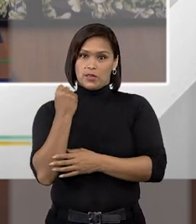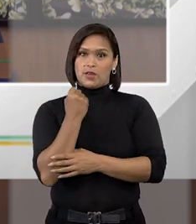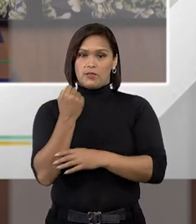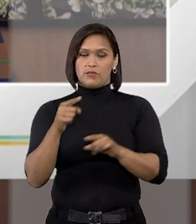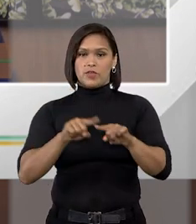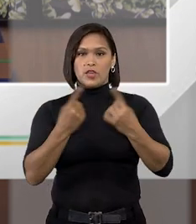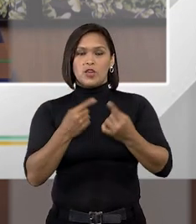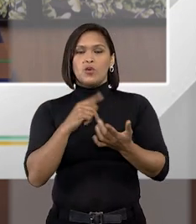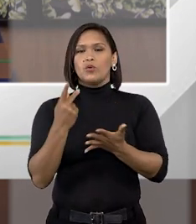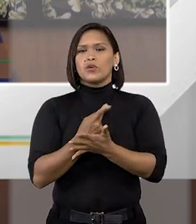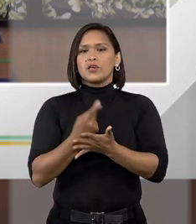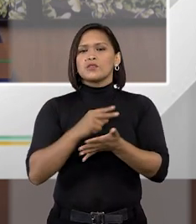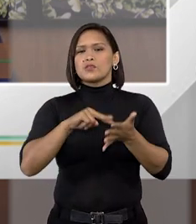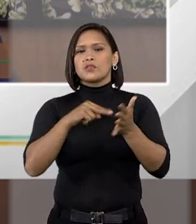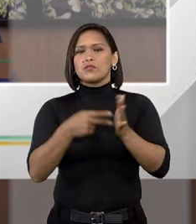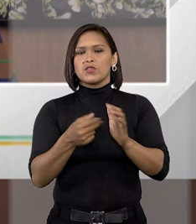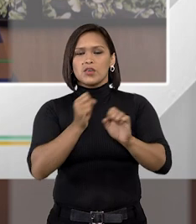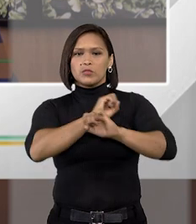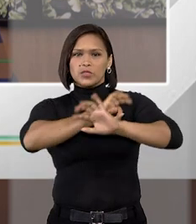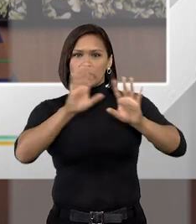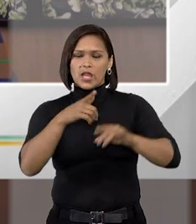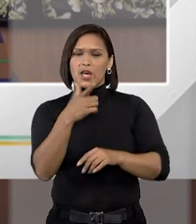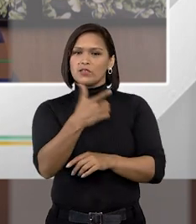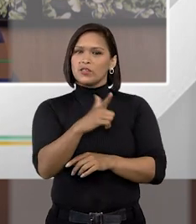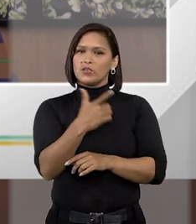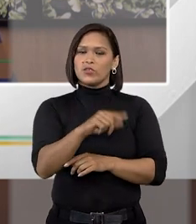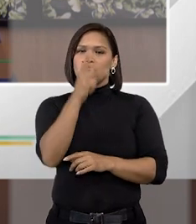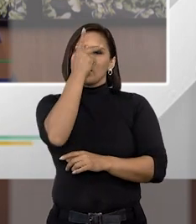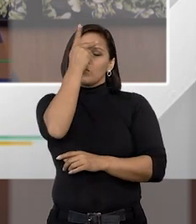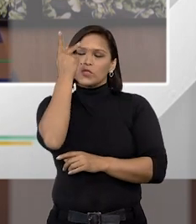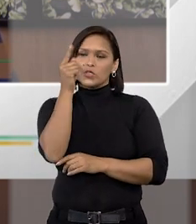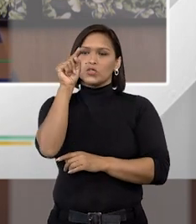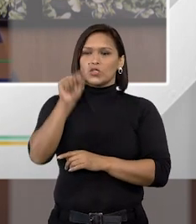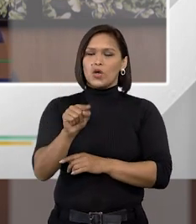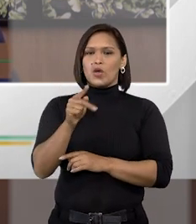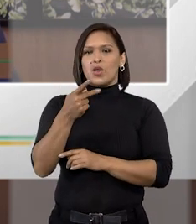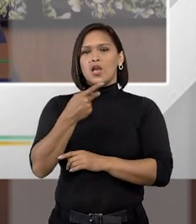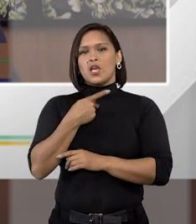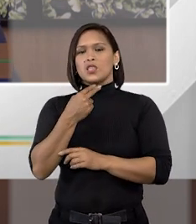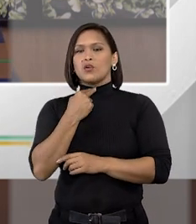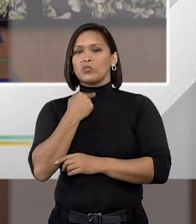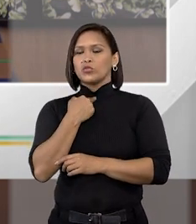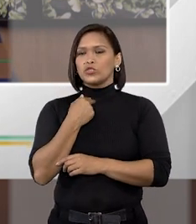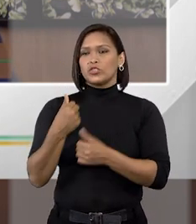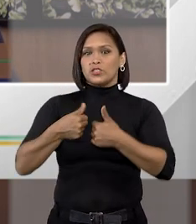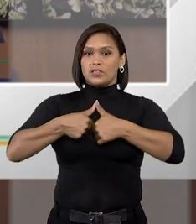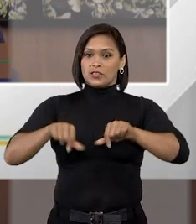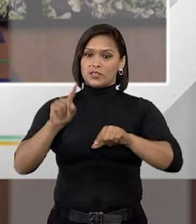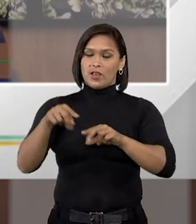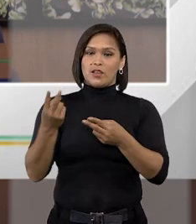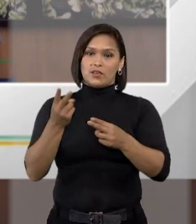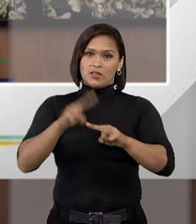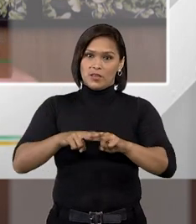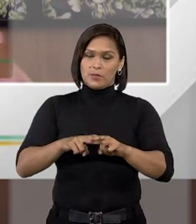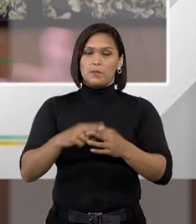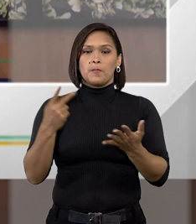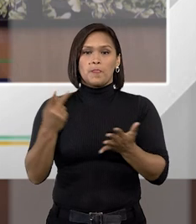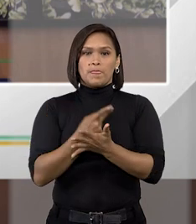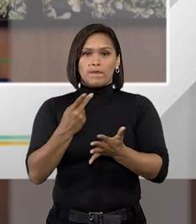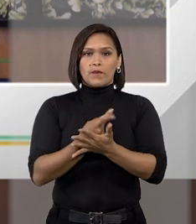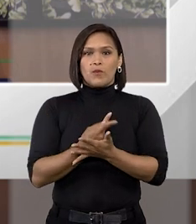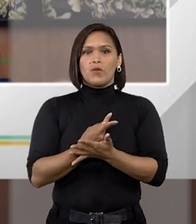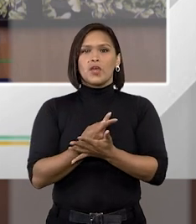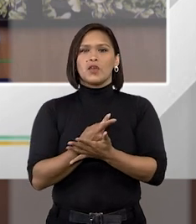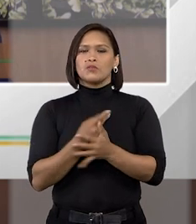né o é um erro grosseiro evidentemente não era aquela pessoa aquela pessoa não podia estar ali um erro que não